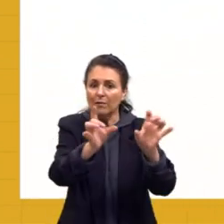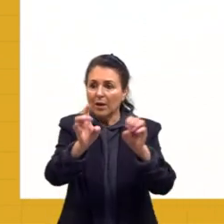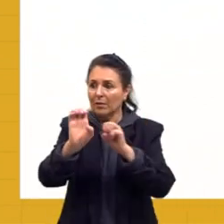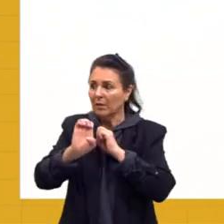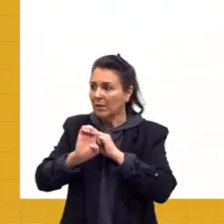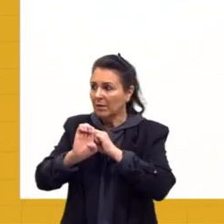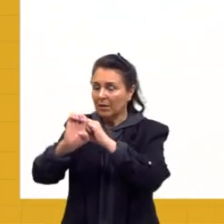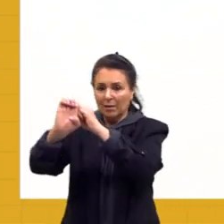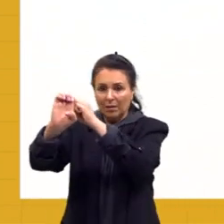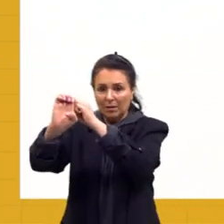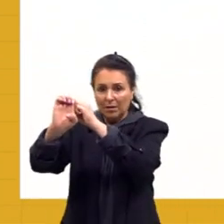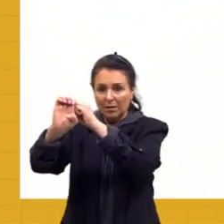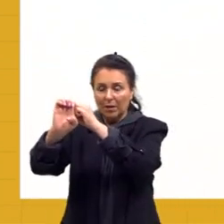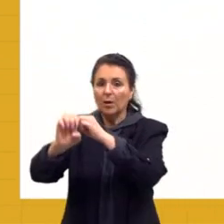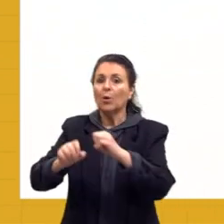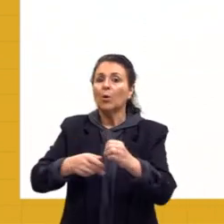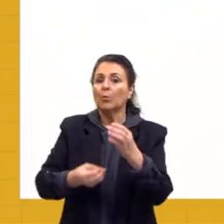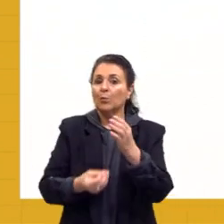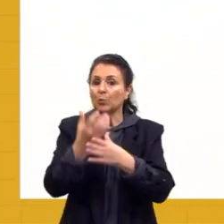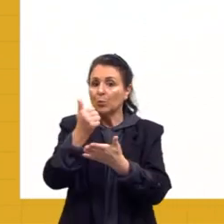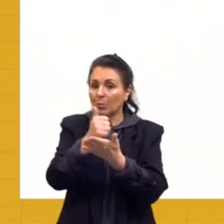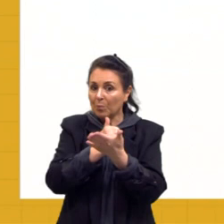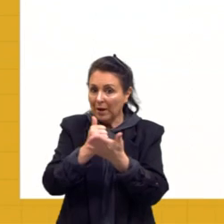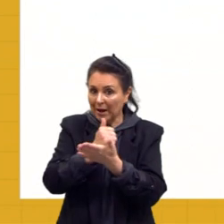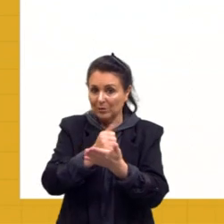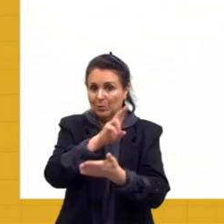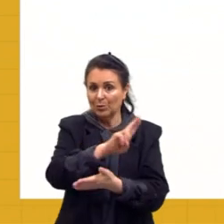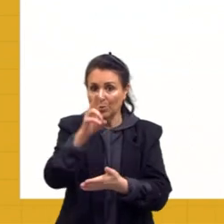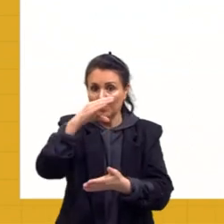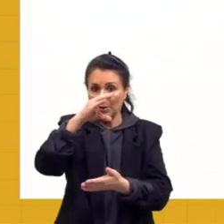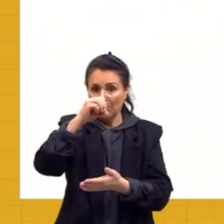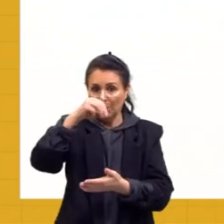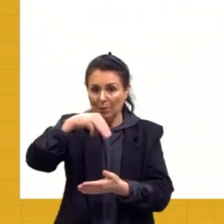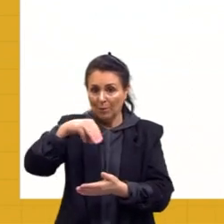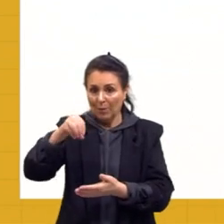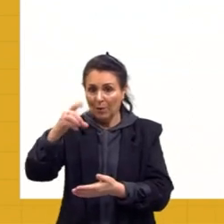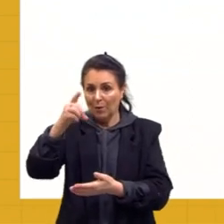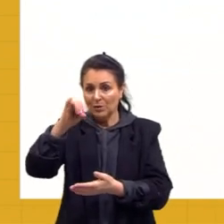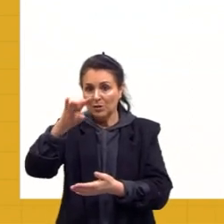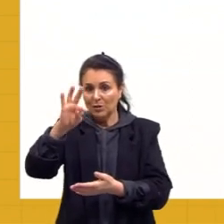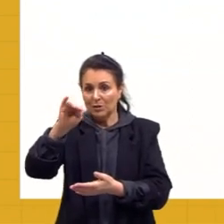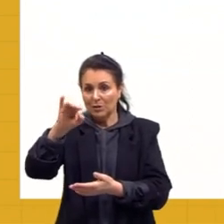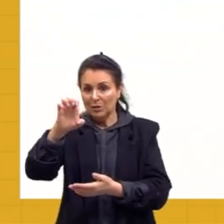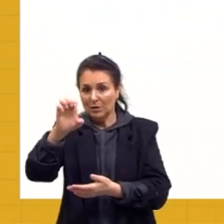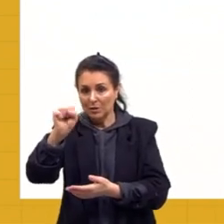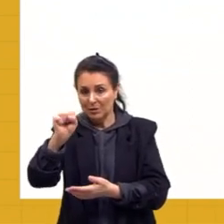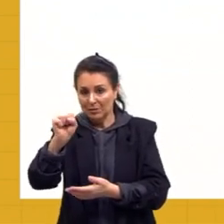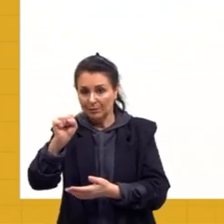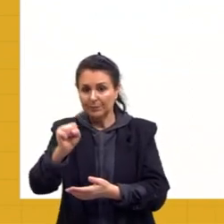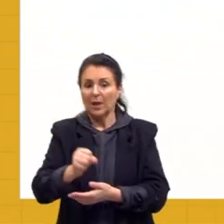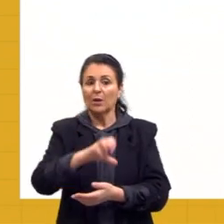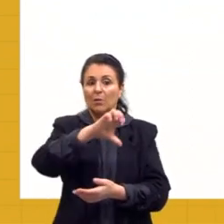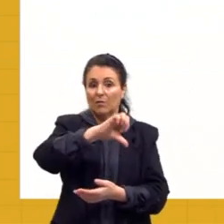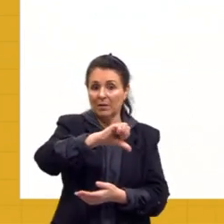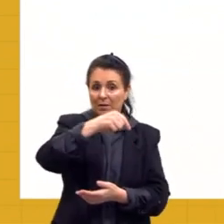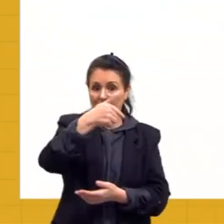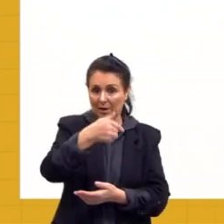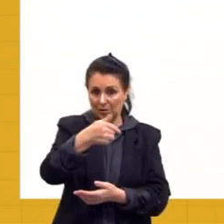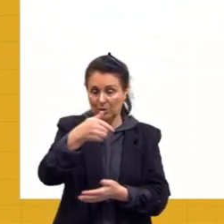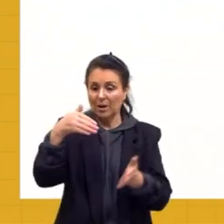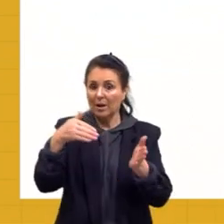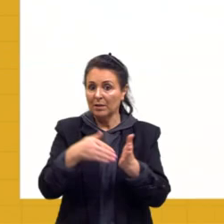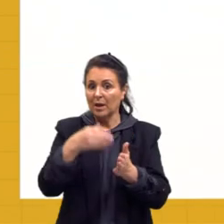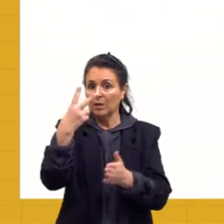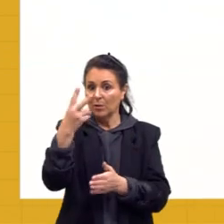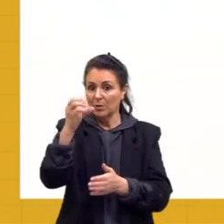produto básico é justamente essas commodities, tá. De 97 até 2018, olha quanto